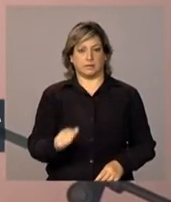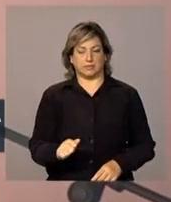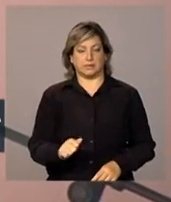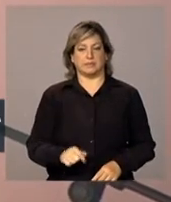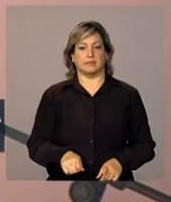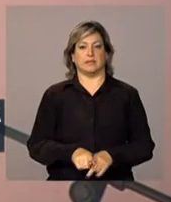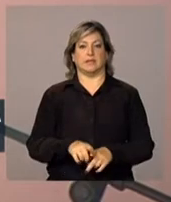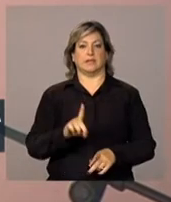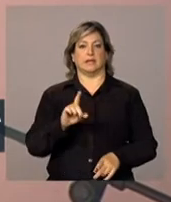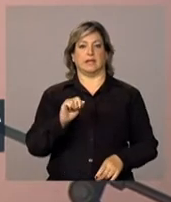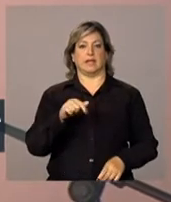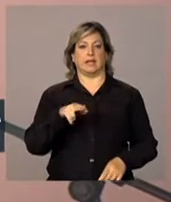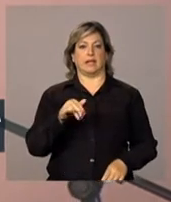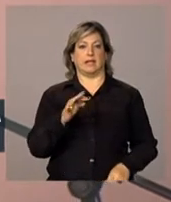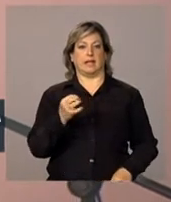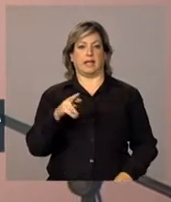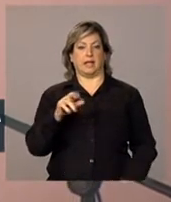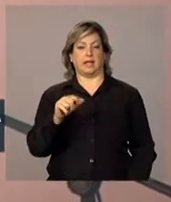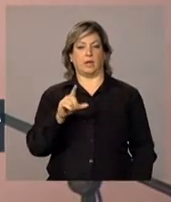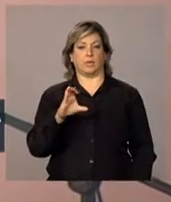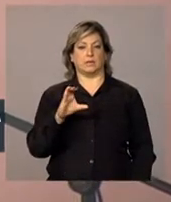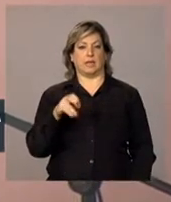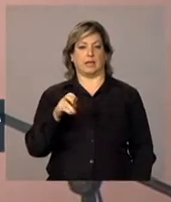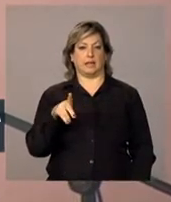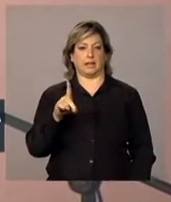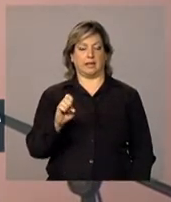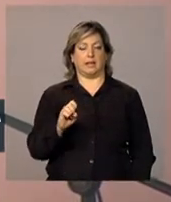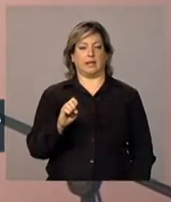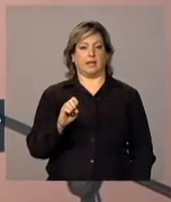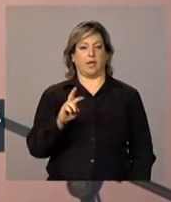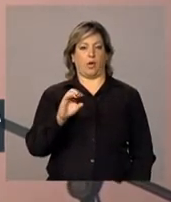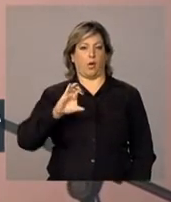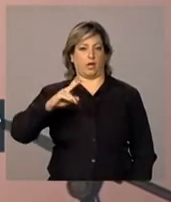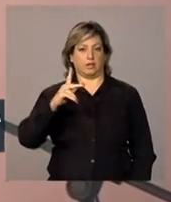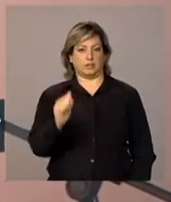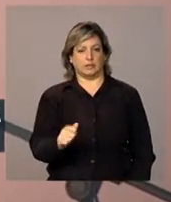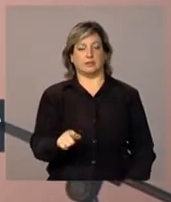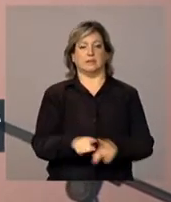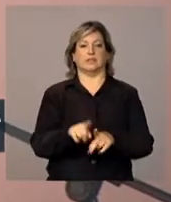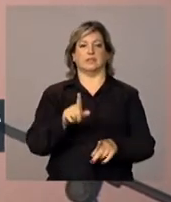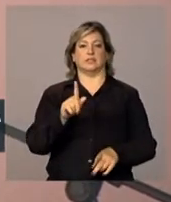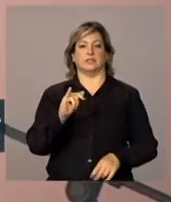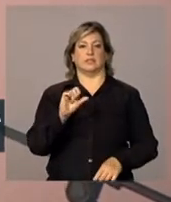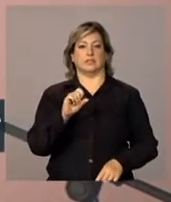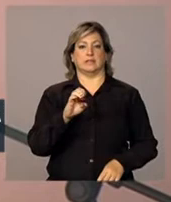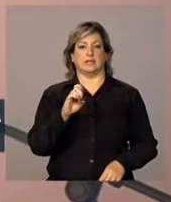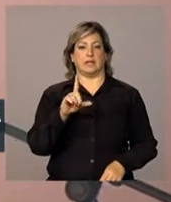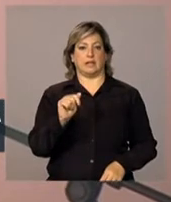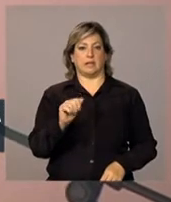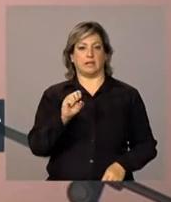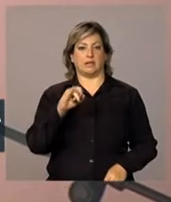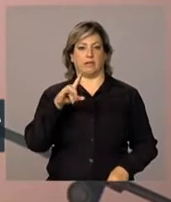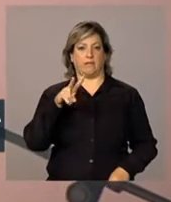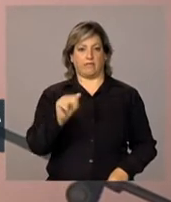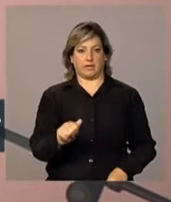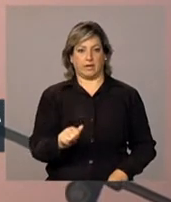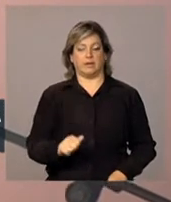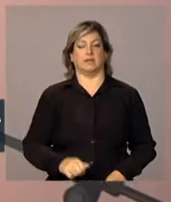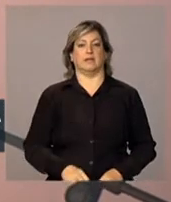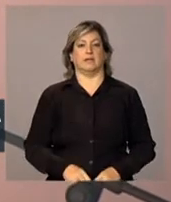da Quitéria Lucineide de Azevedo Rocha, da Gisela Cristina Pereira da Silva,